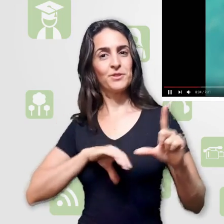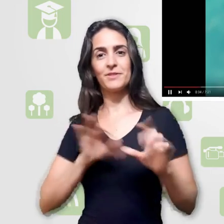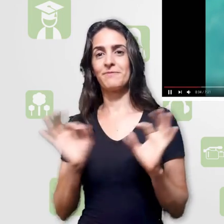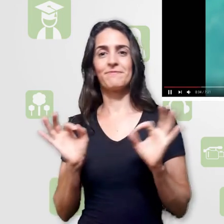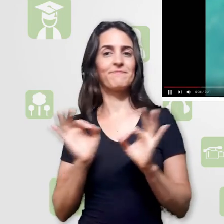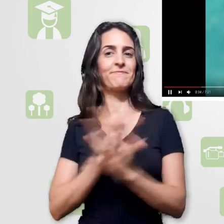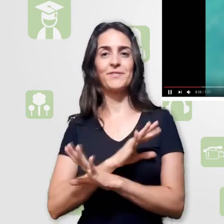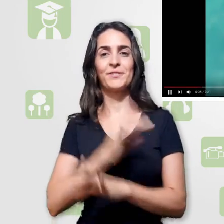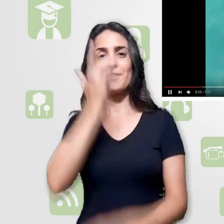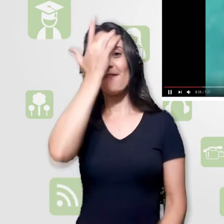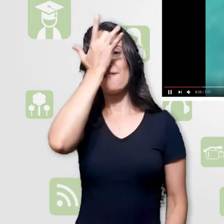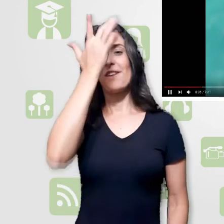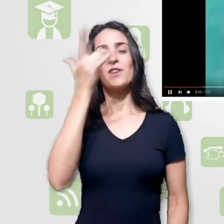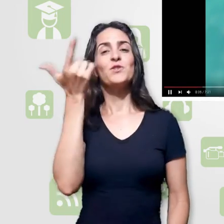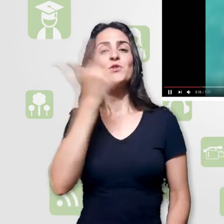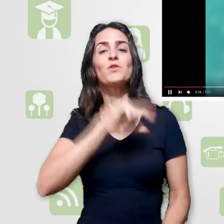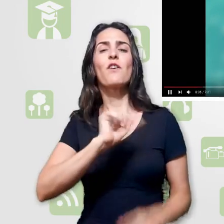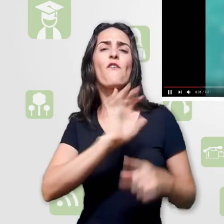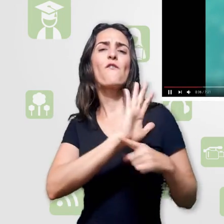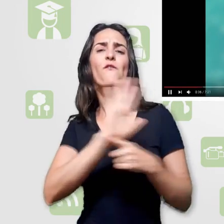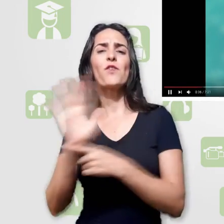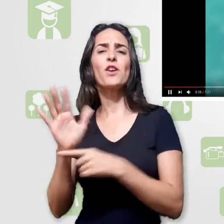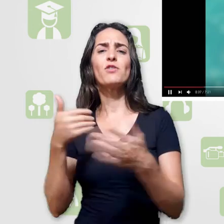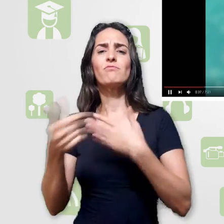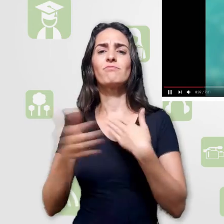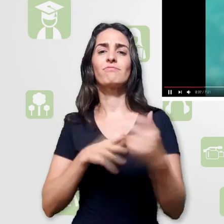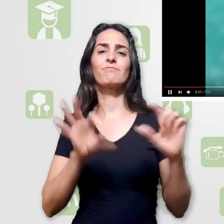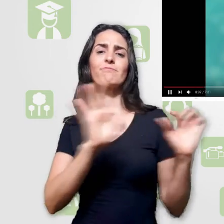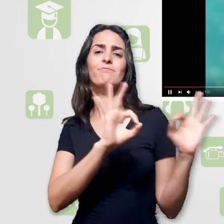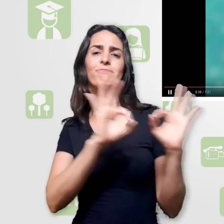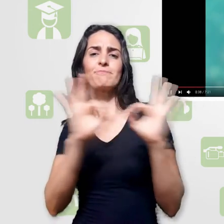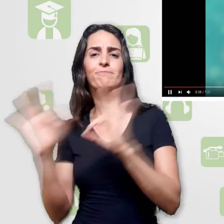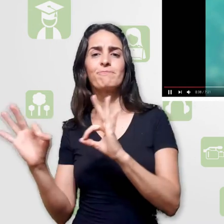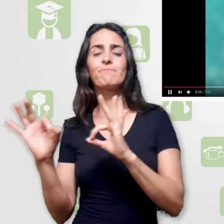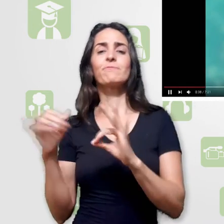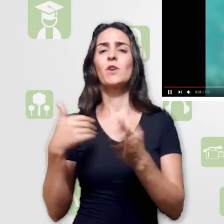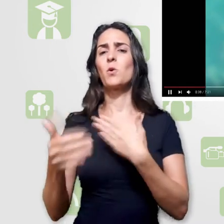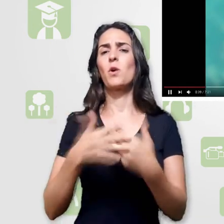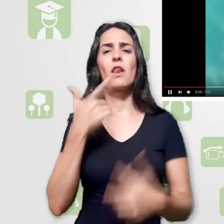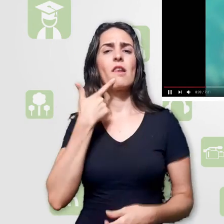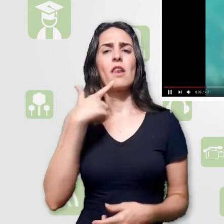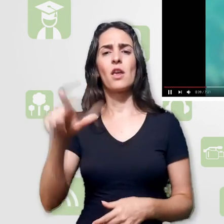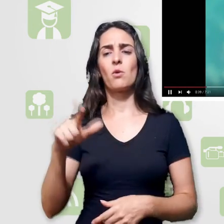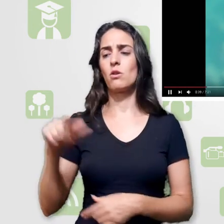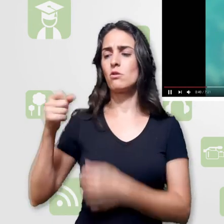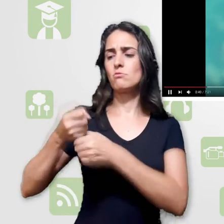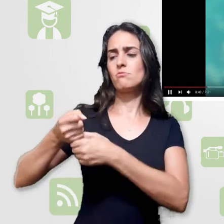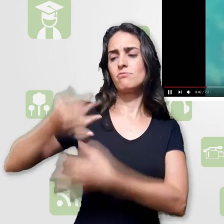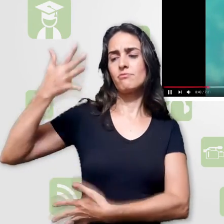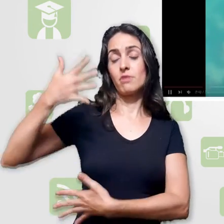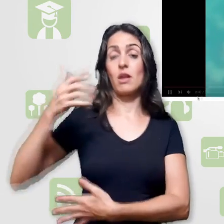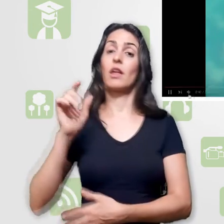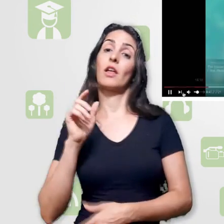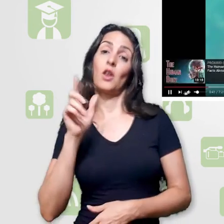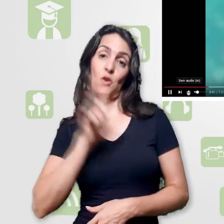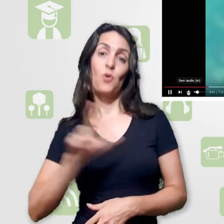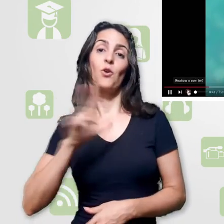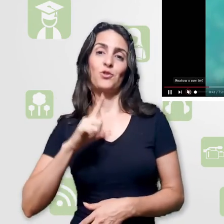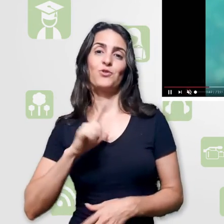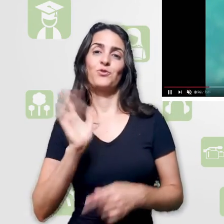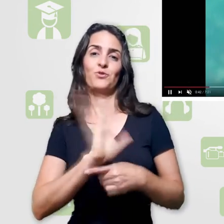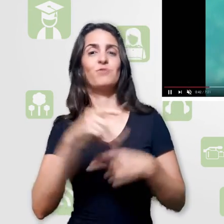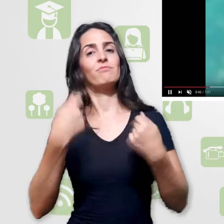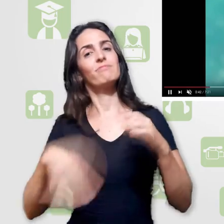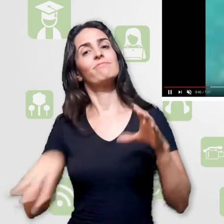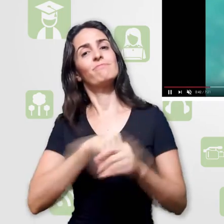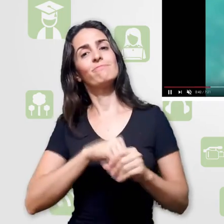certo? E é isso. Assim você consegue ver qualquer vídeo que esteja em outra língua e que tenha